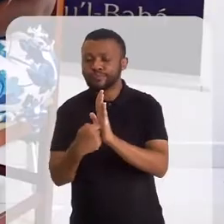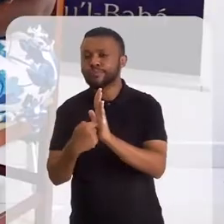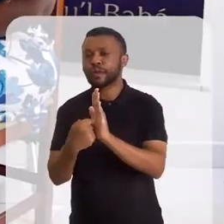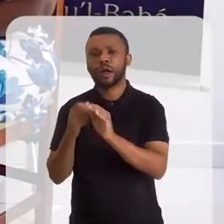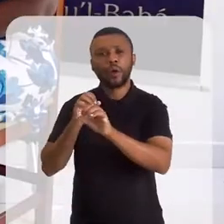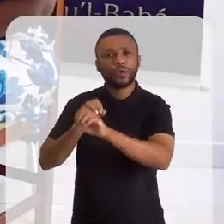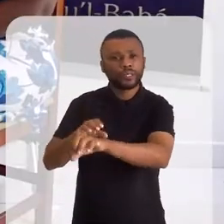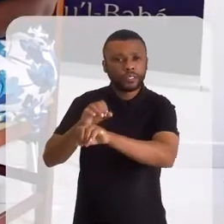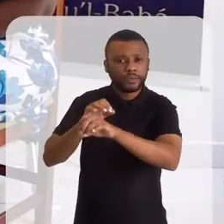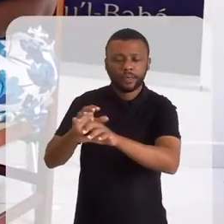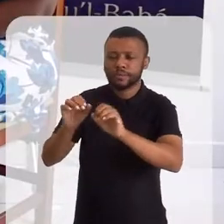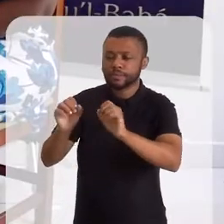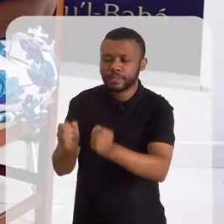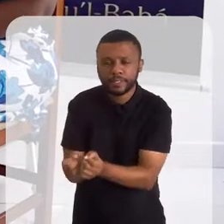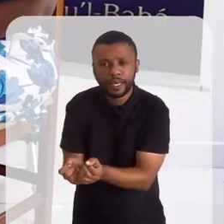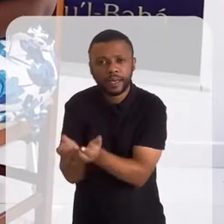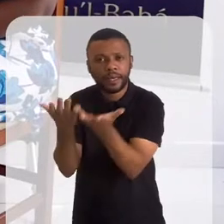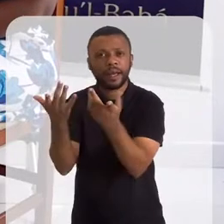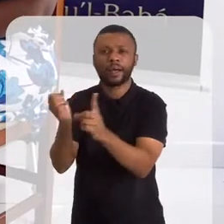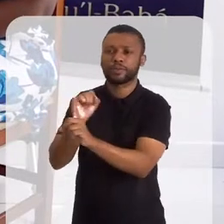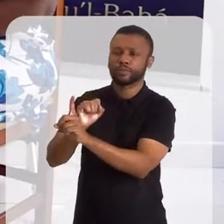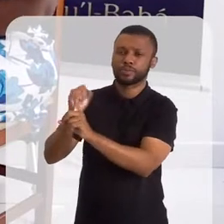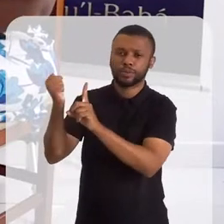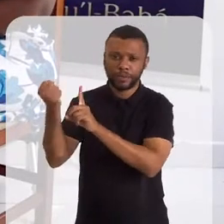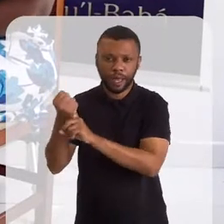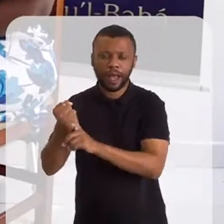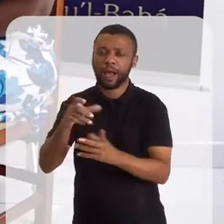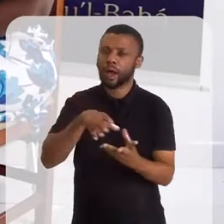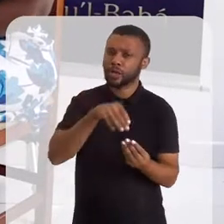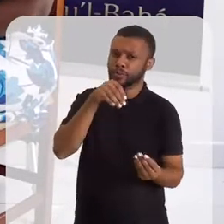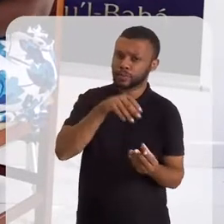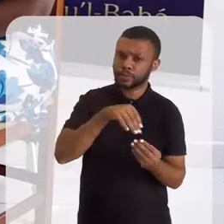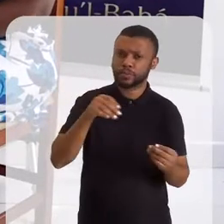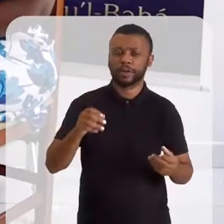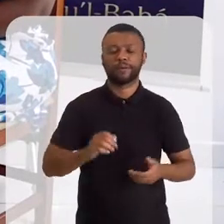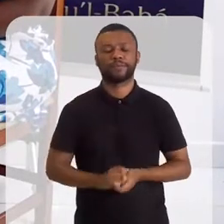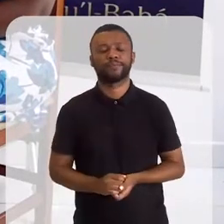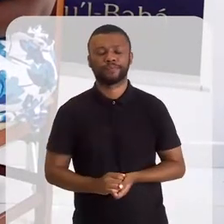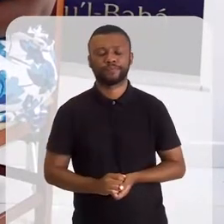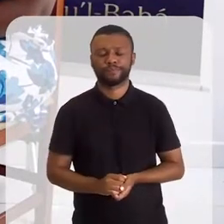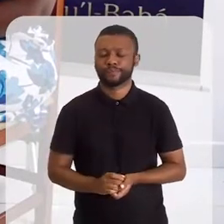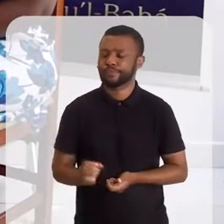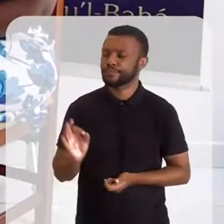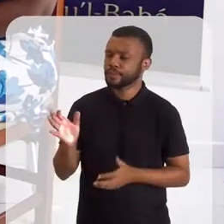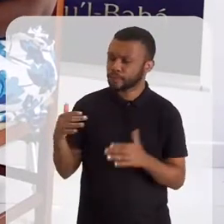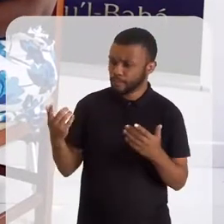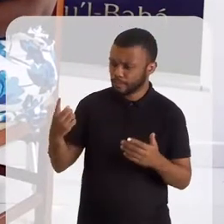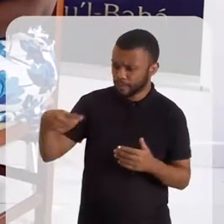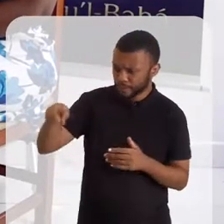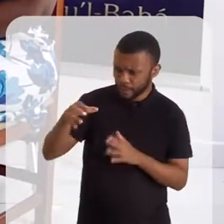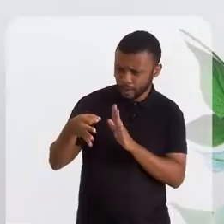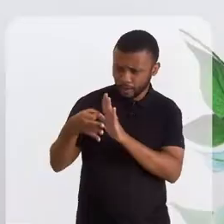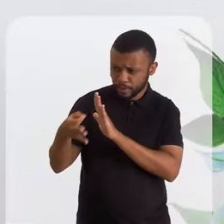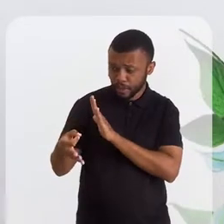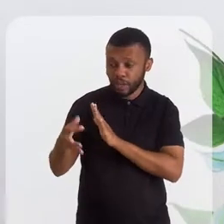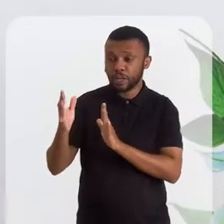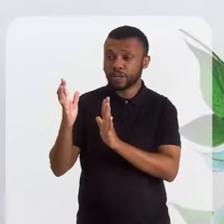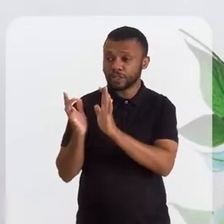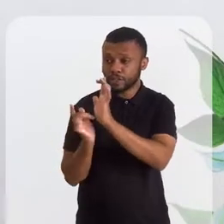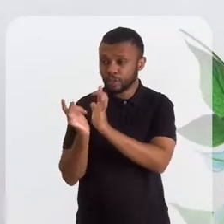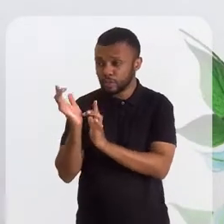sociais quanto espirituais. Tá. Então, para vocês, Jesus